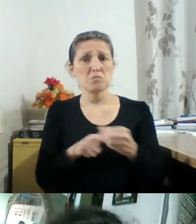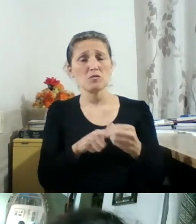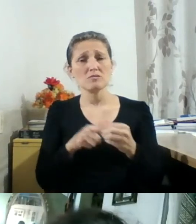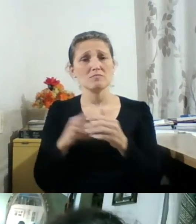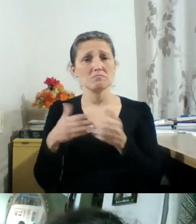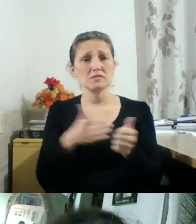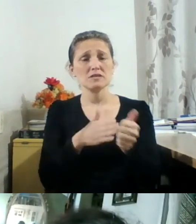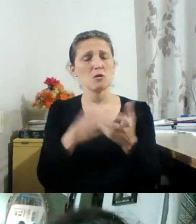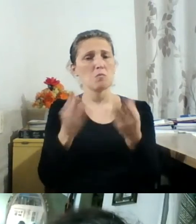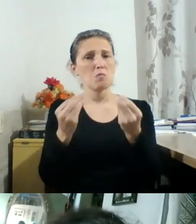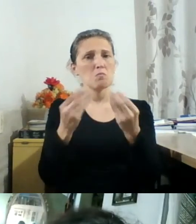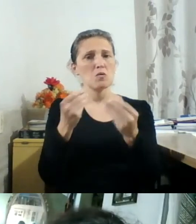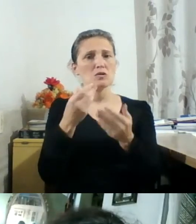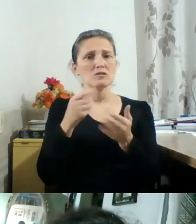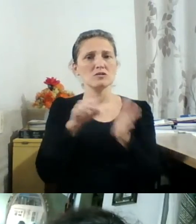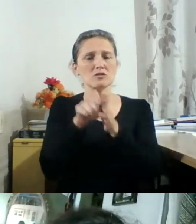pesquisadores.